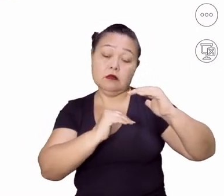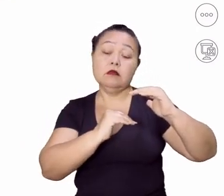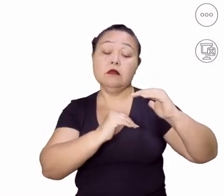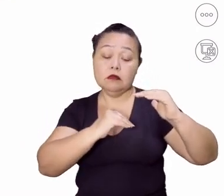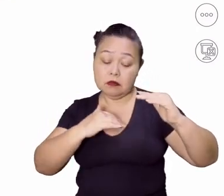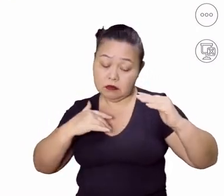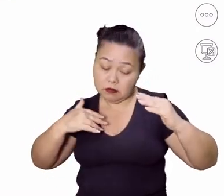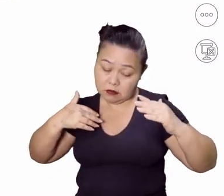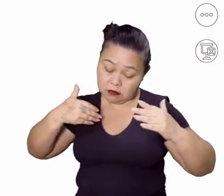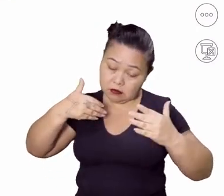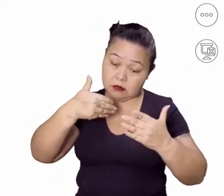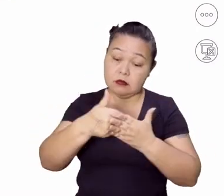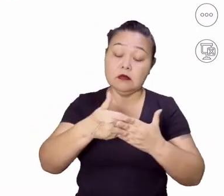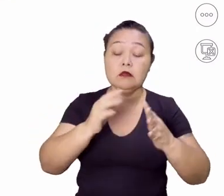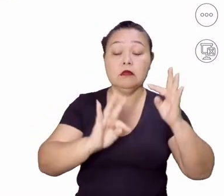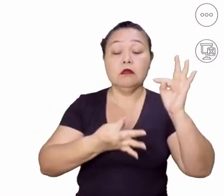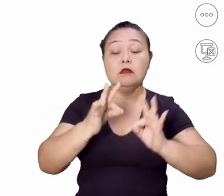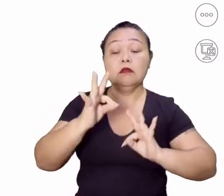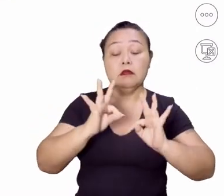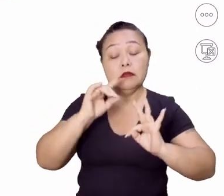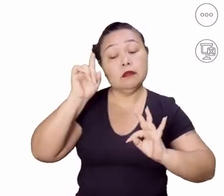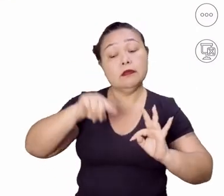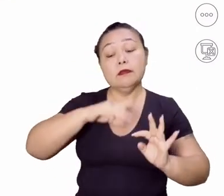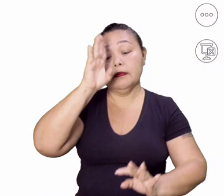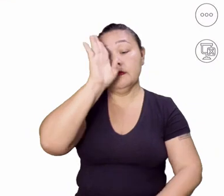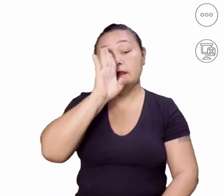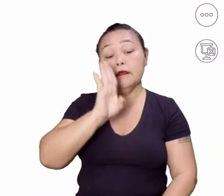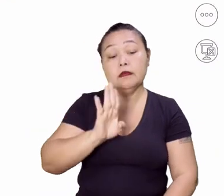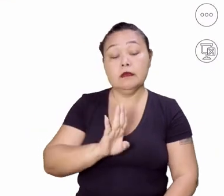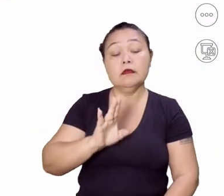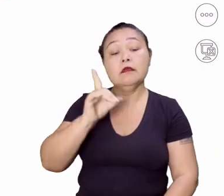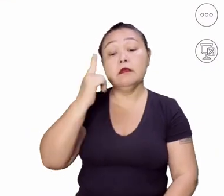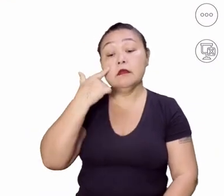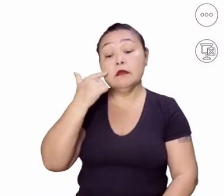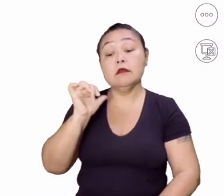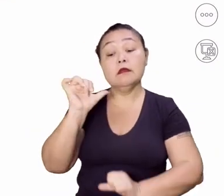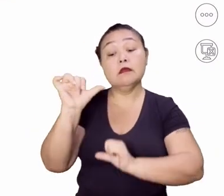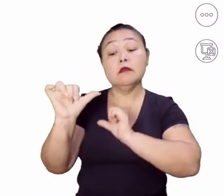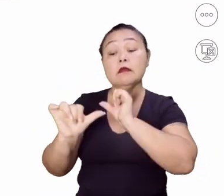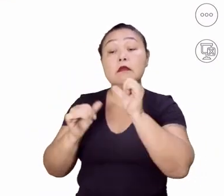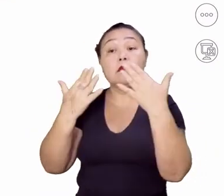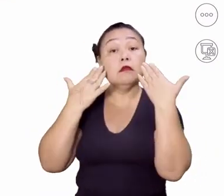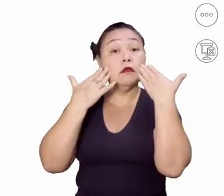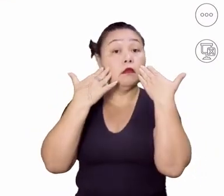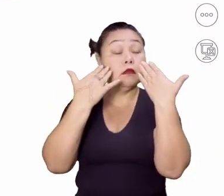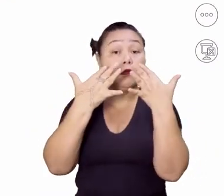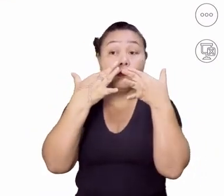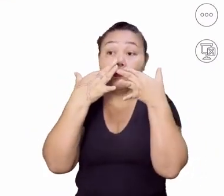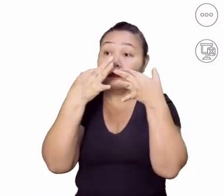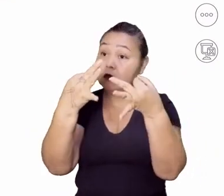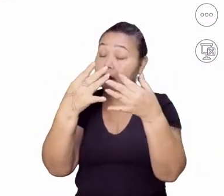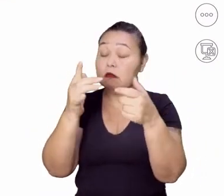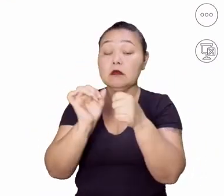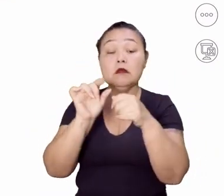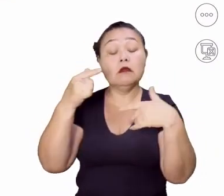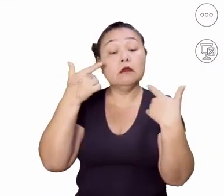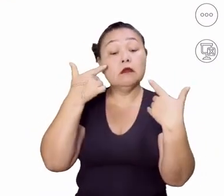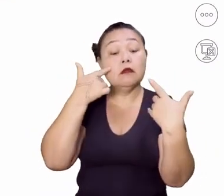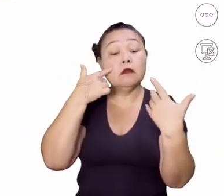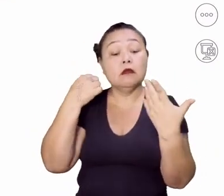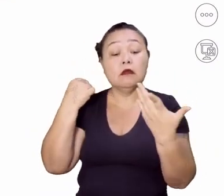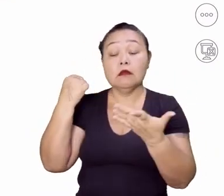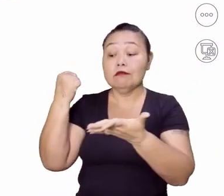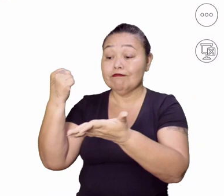tecnologia aqui, como é o nosso caso, que está mudando muitas realidades, né? Então, o nós temos de uma